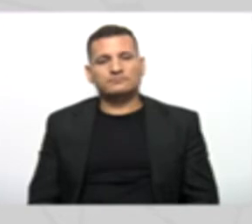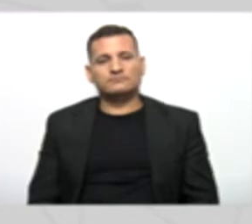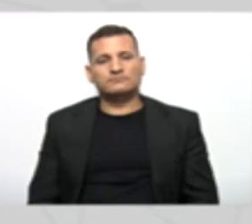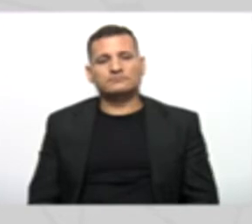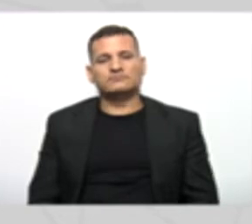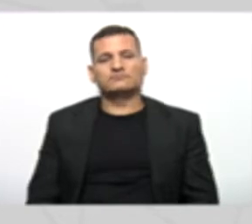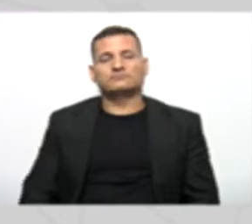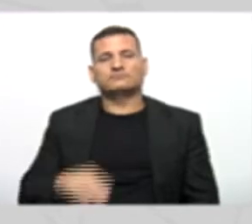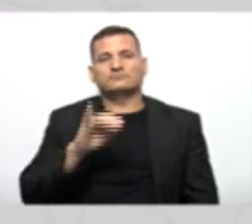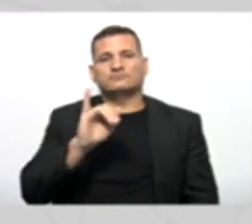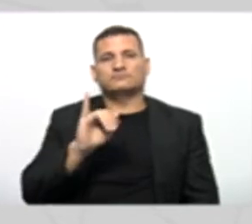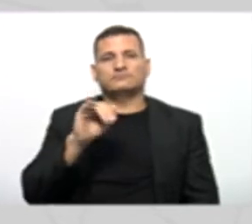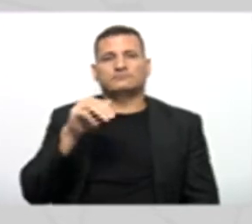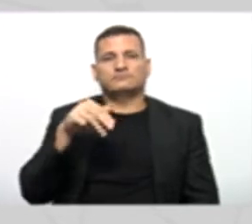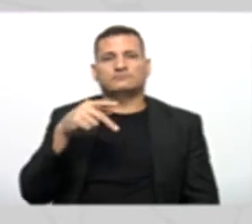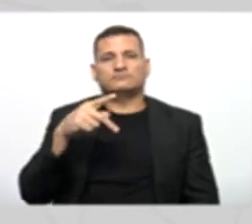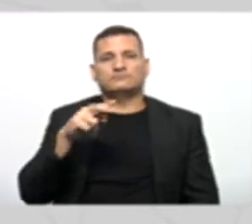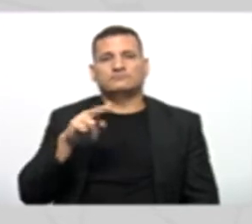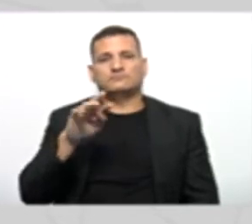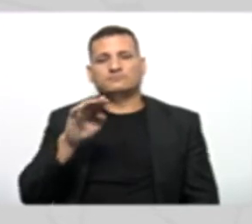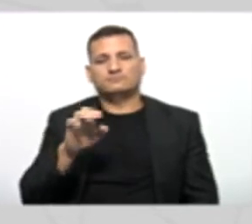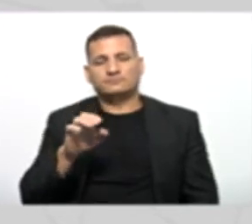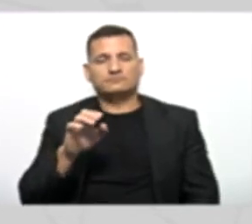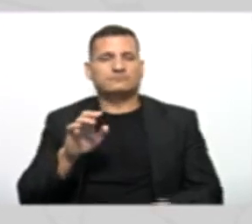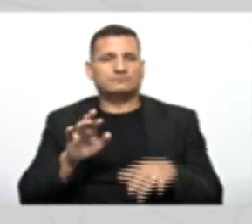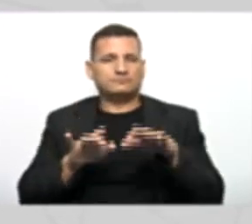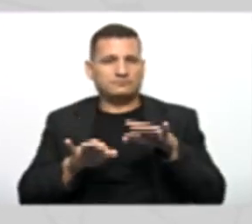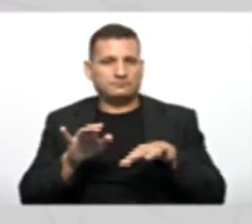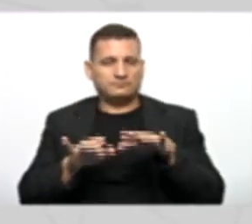Input Digite